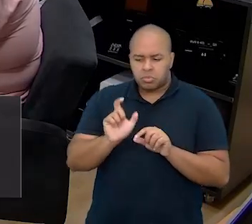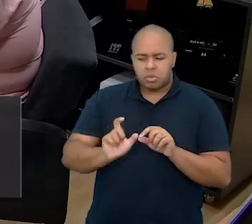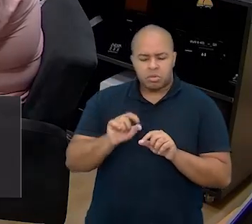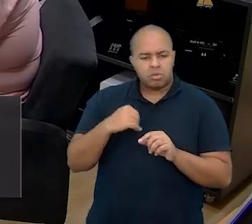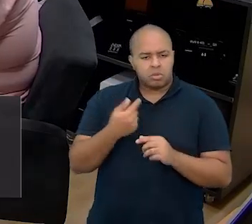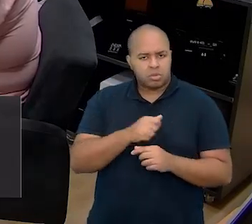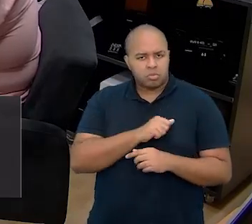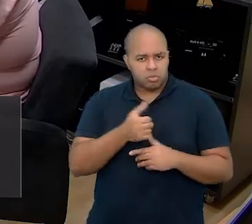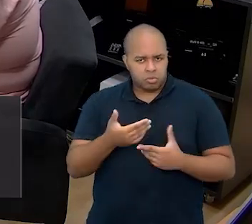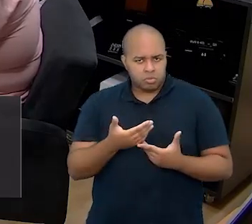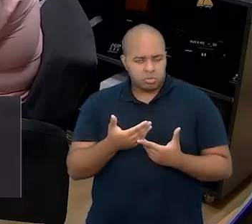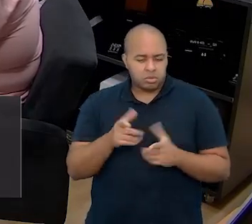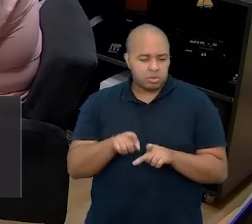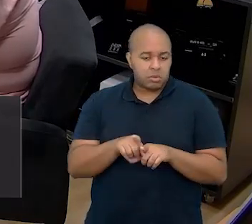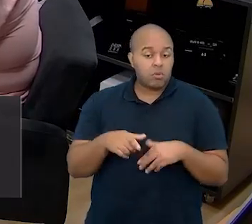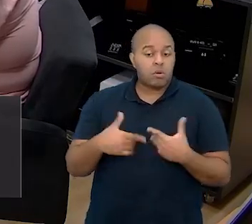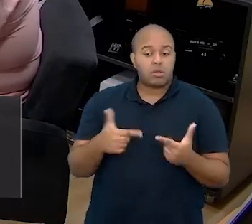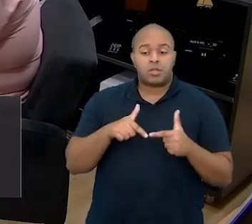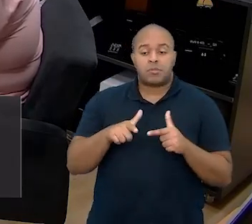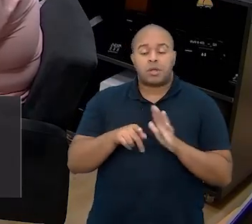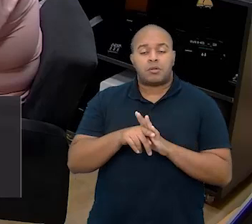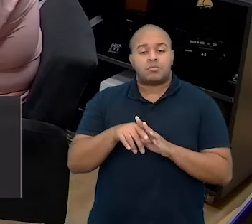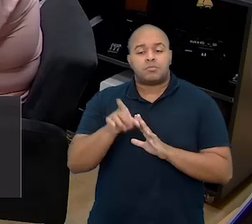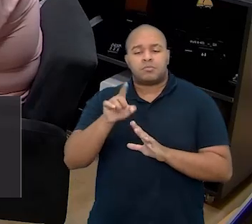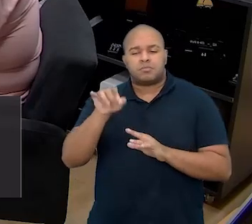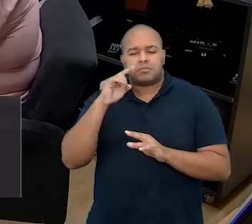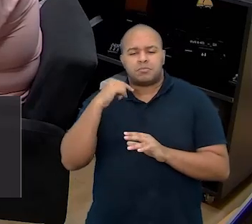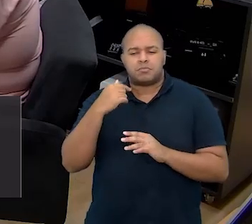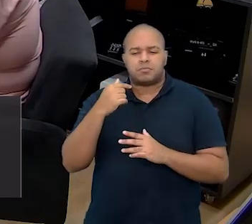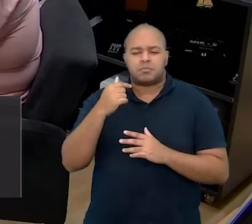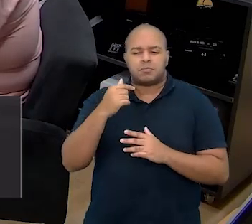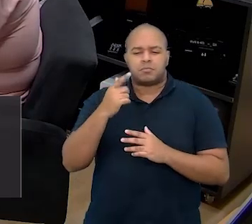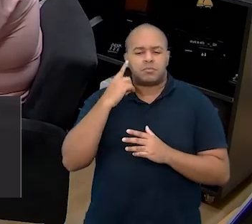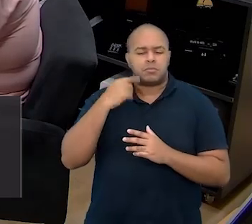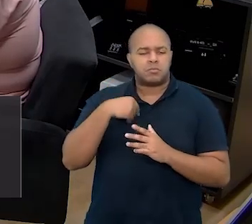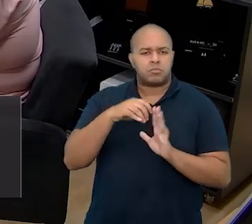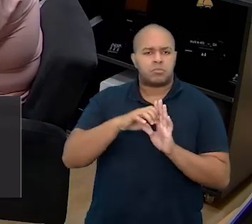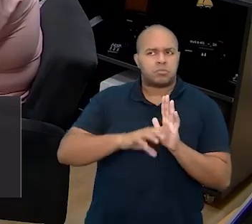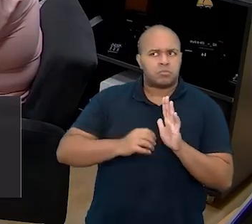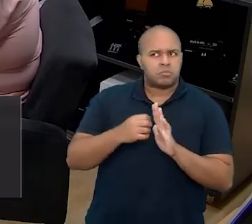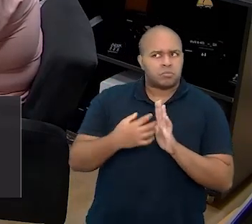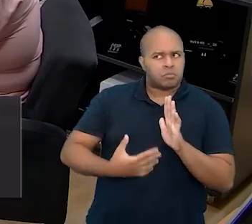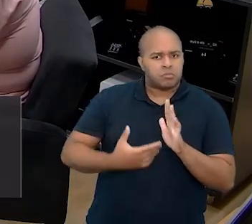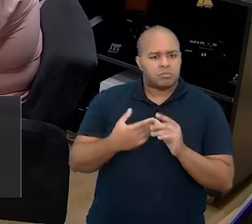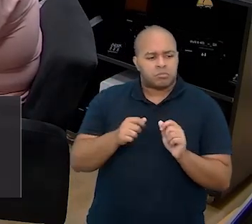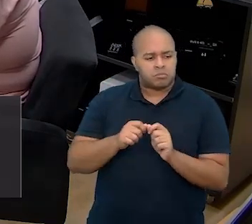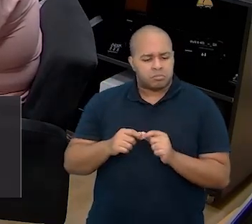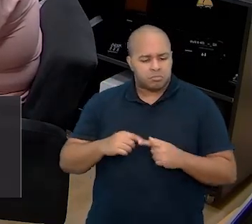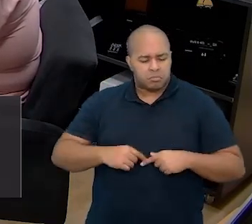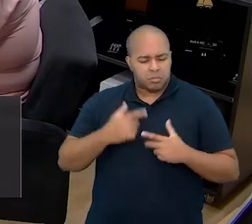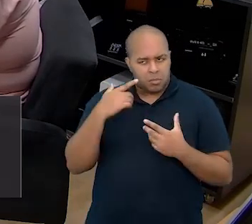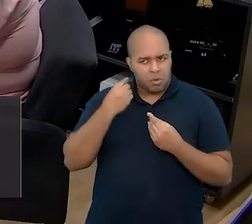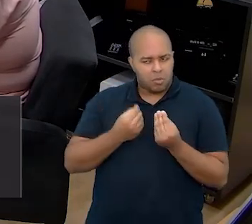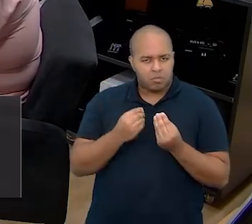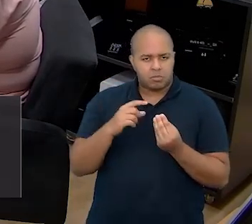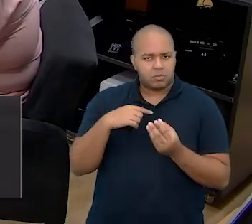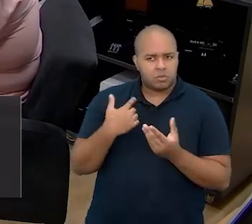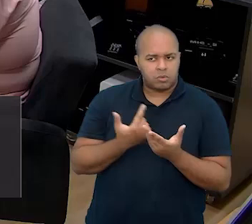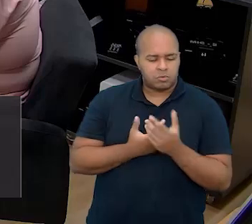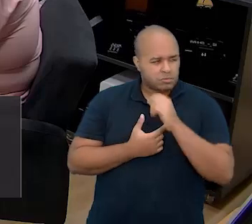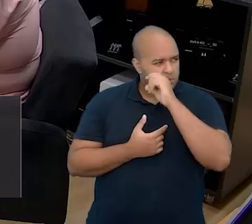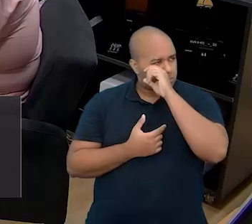nossos estudantes hoje e qual é o trabalho do qual o nosso currículo está alicerçado, né? O nosso